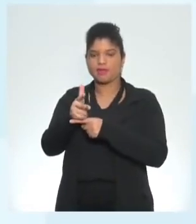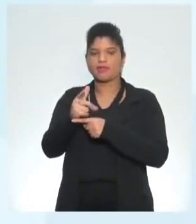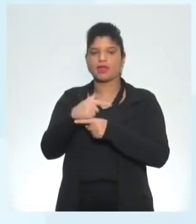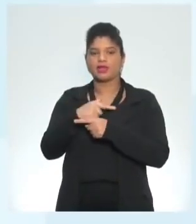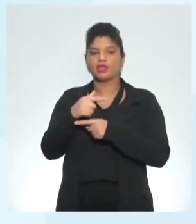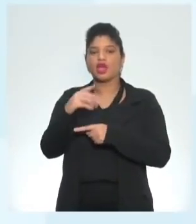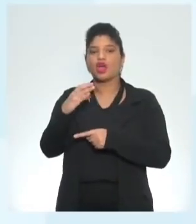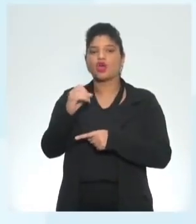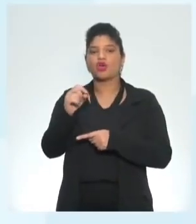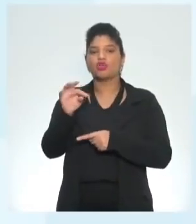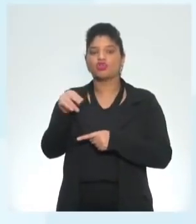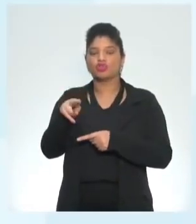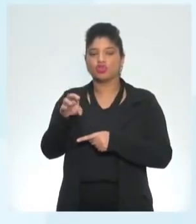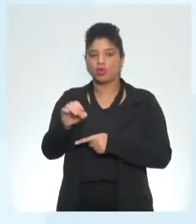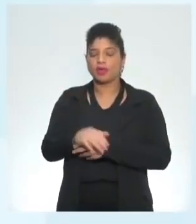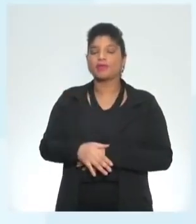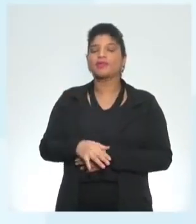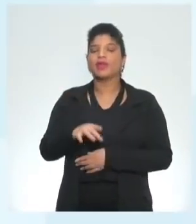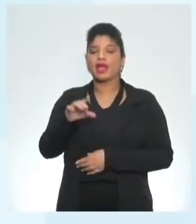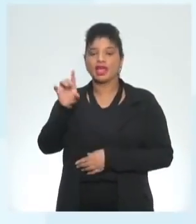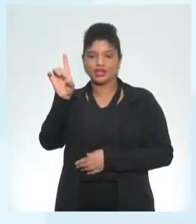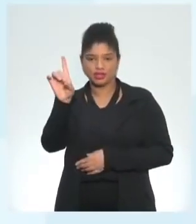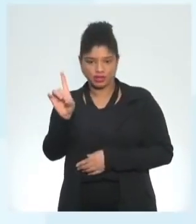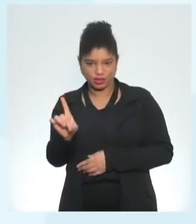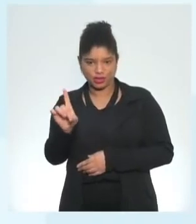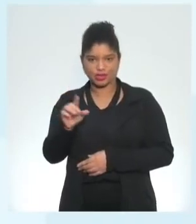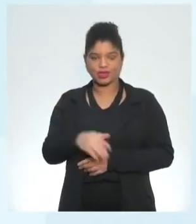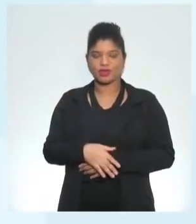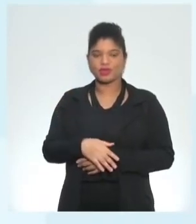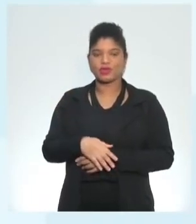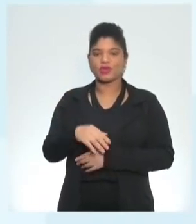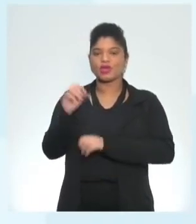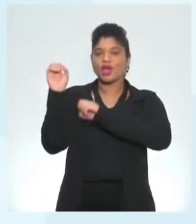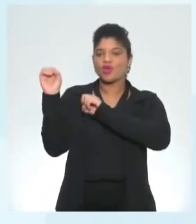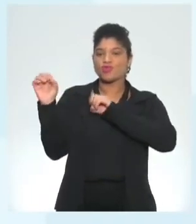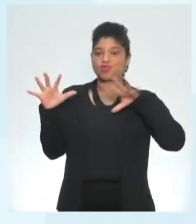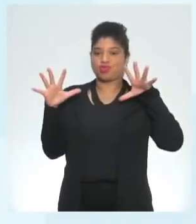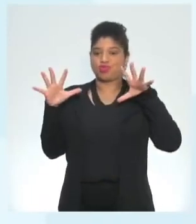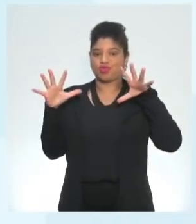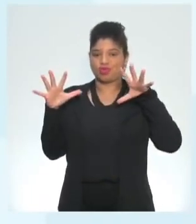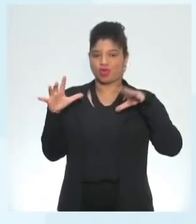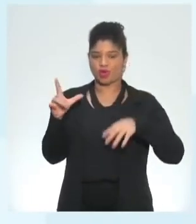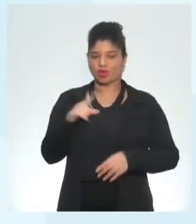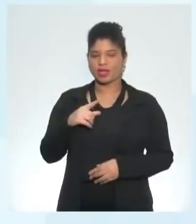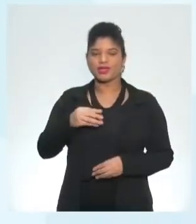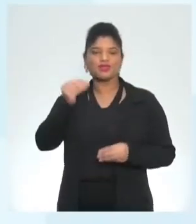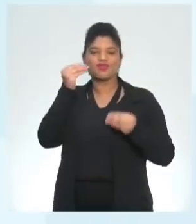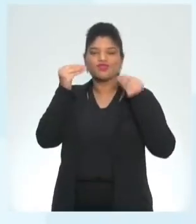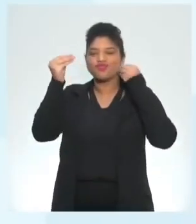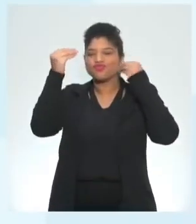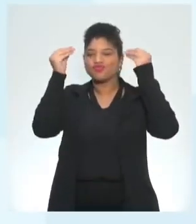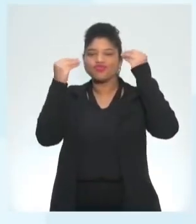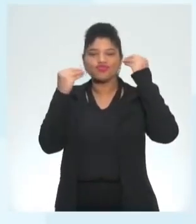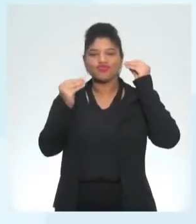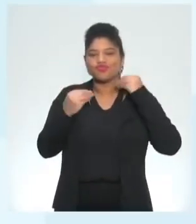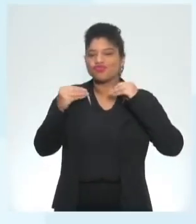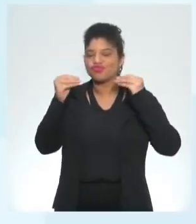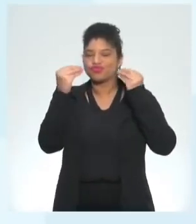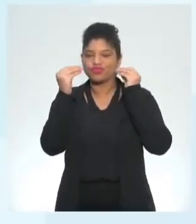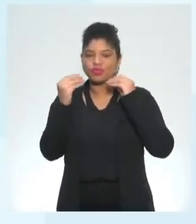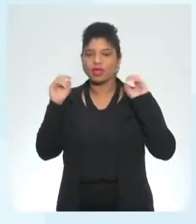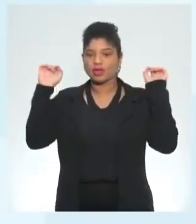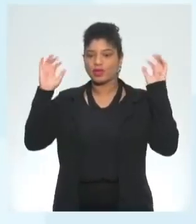costume director director lighting lighting make up make up scenery